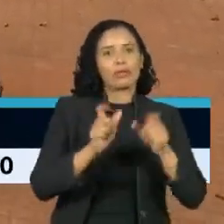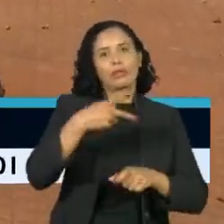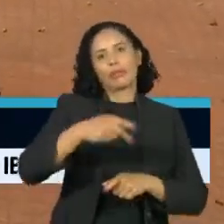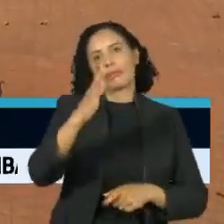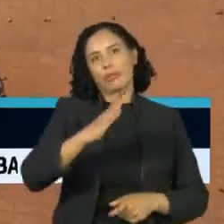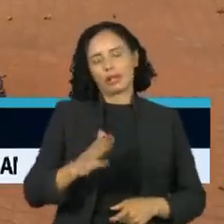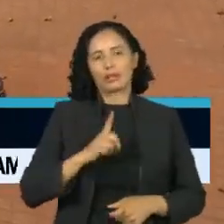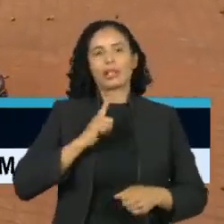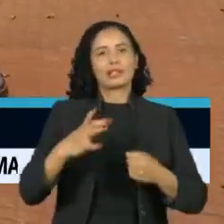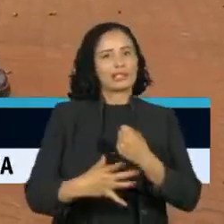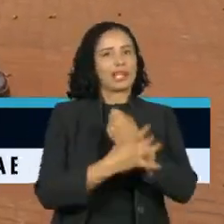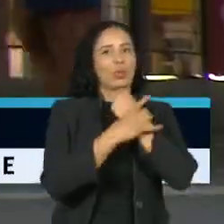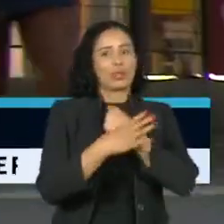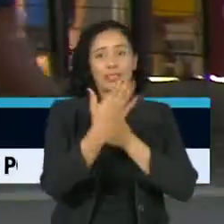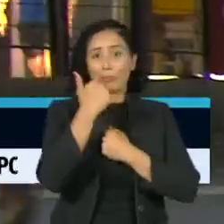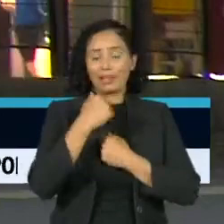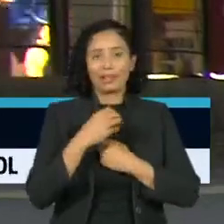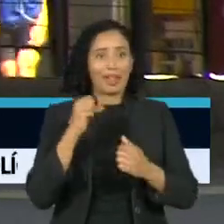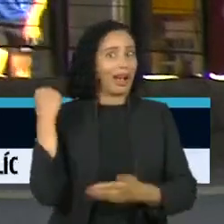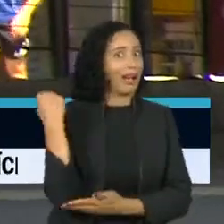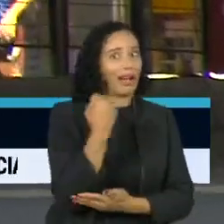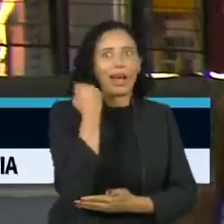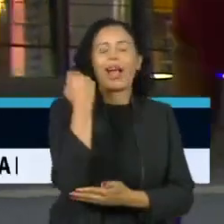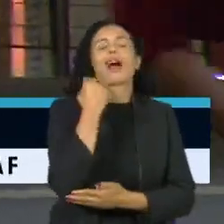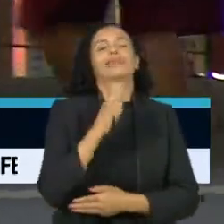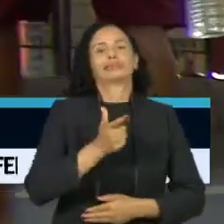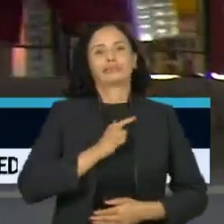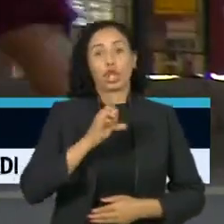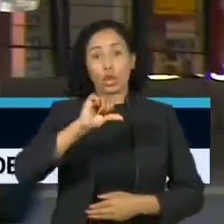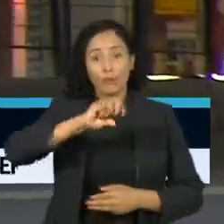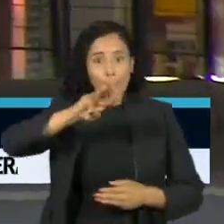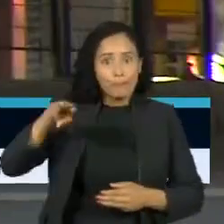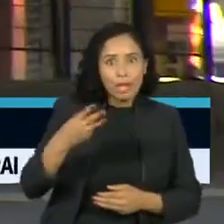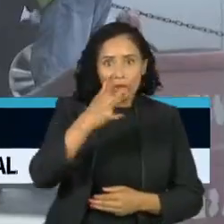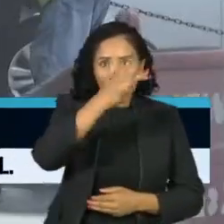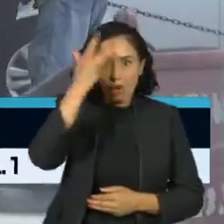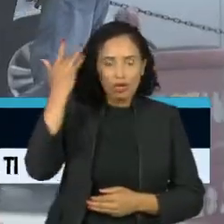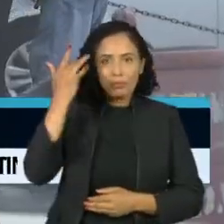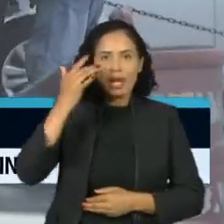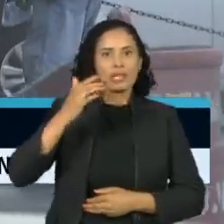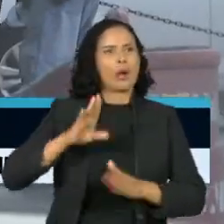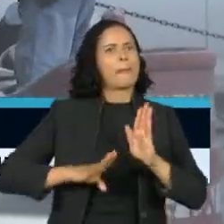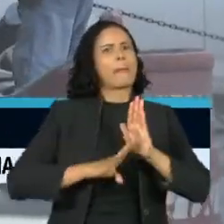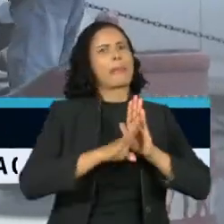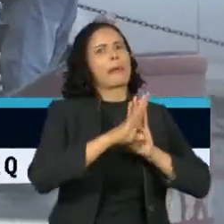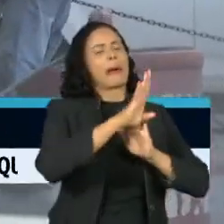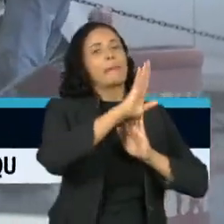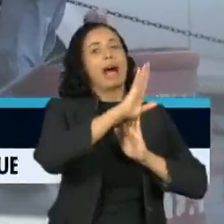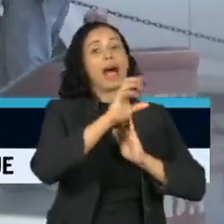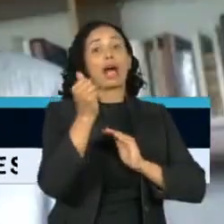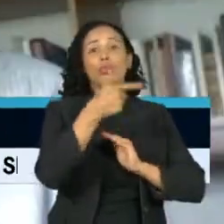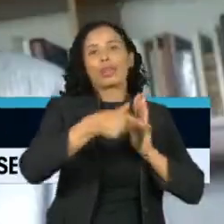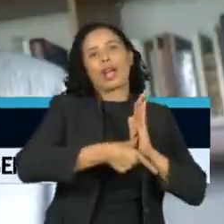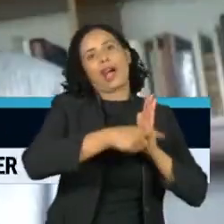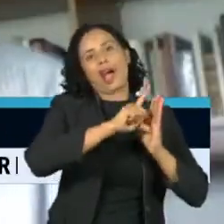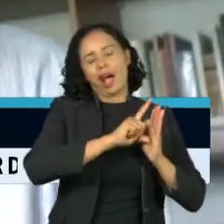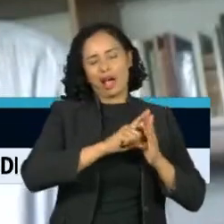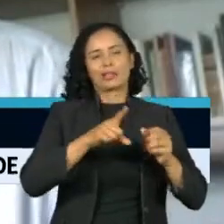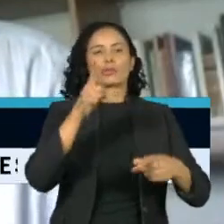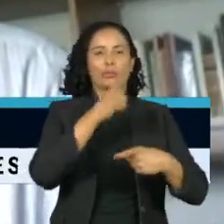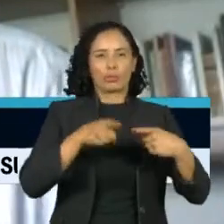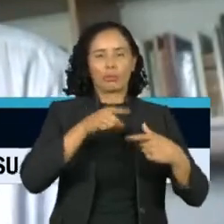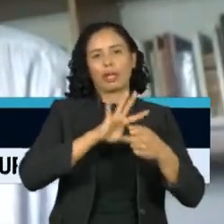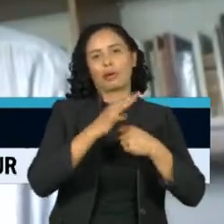insegurança alimentar grave. Nove milhões de pessoas a mais do que antes da crise econômica e sanitária. Nós estamos